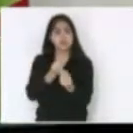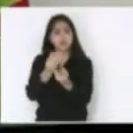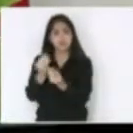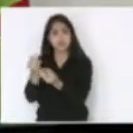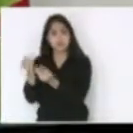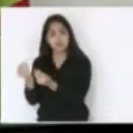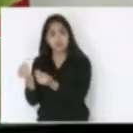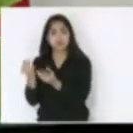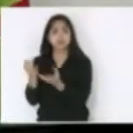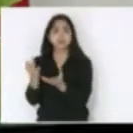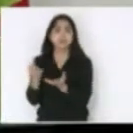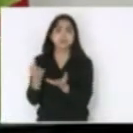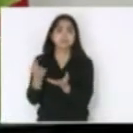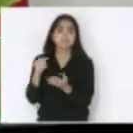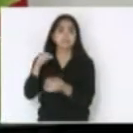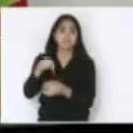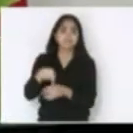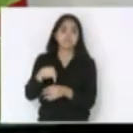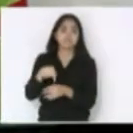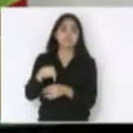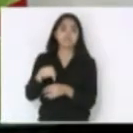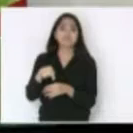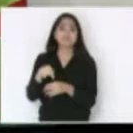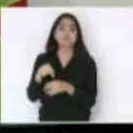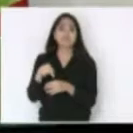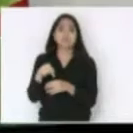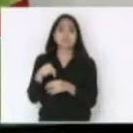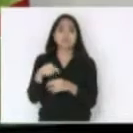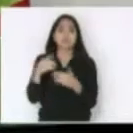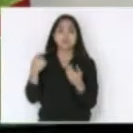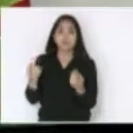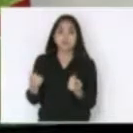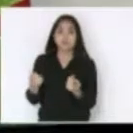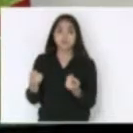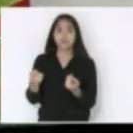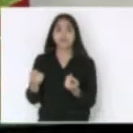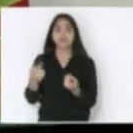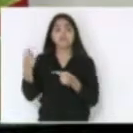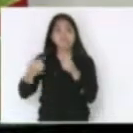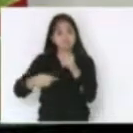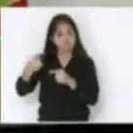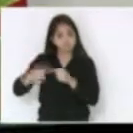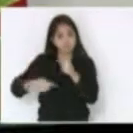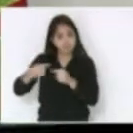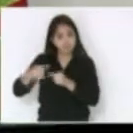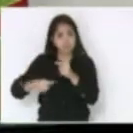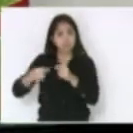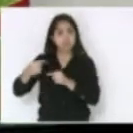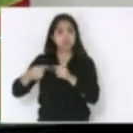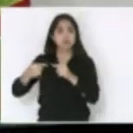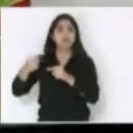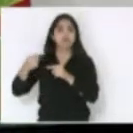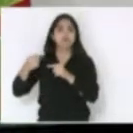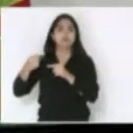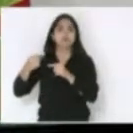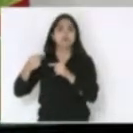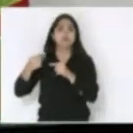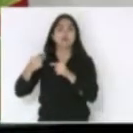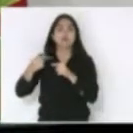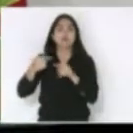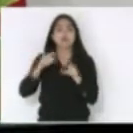milhares em Santa Catarina também e além disso debatendo a imigração esta